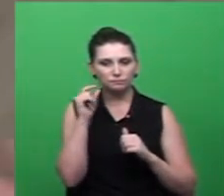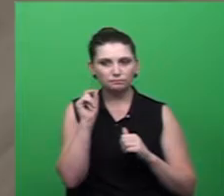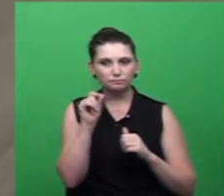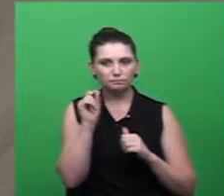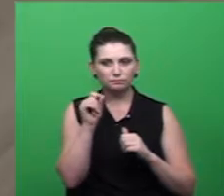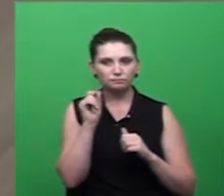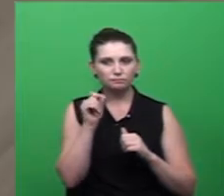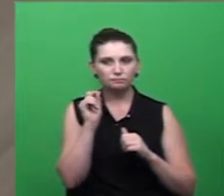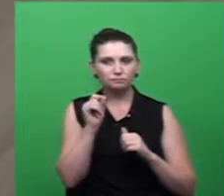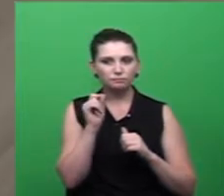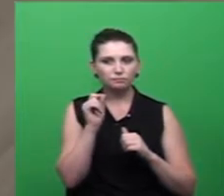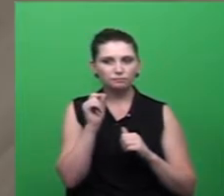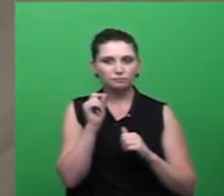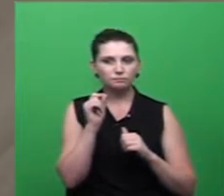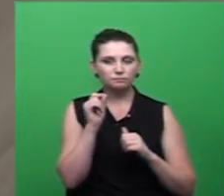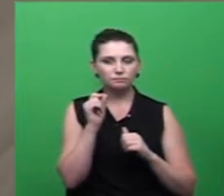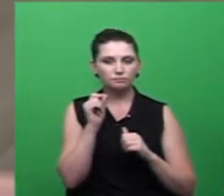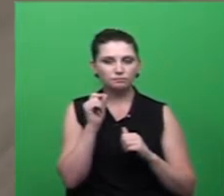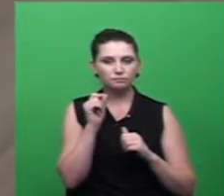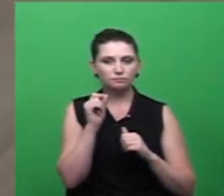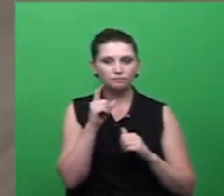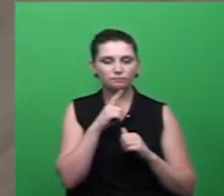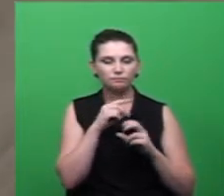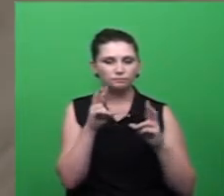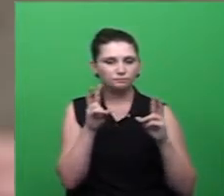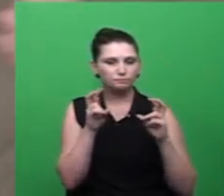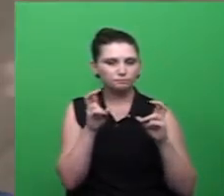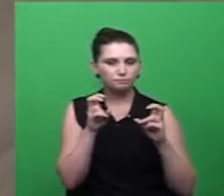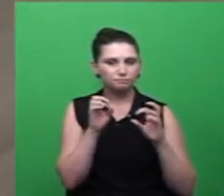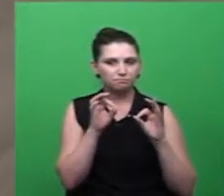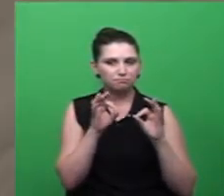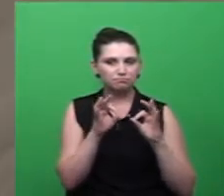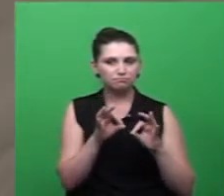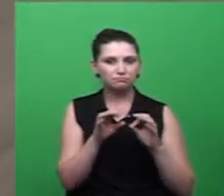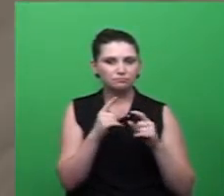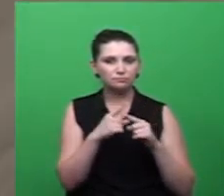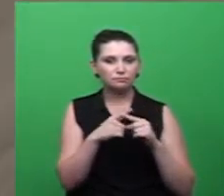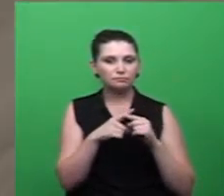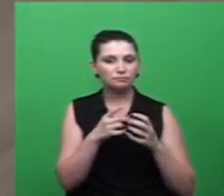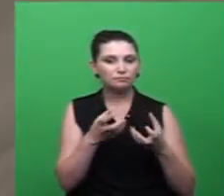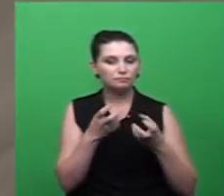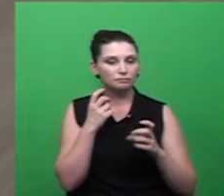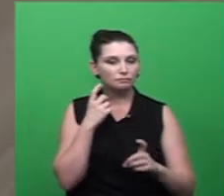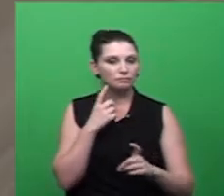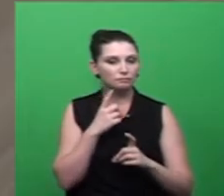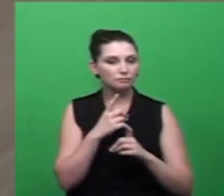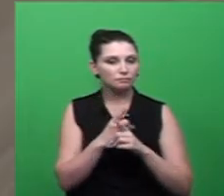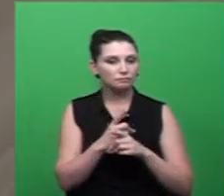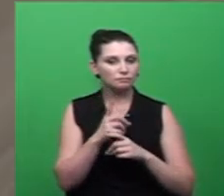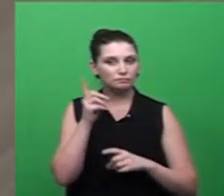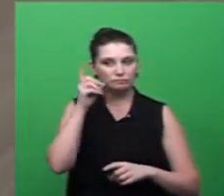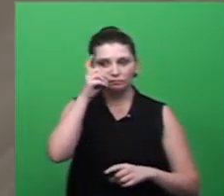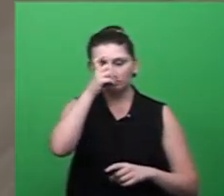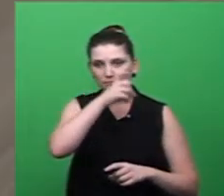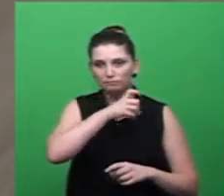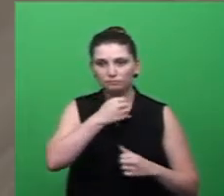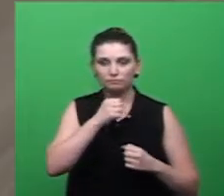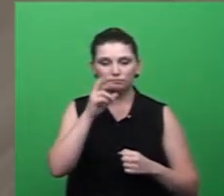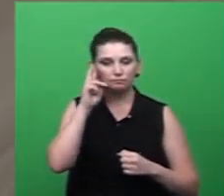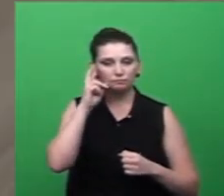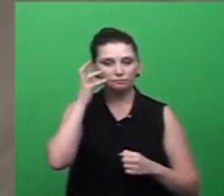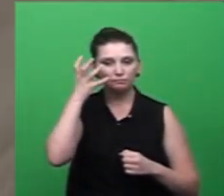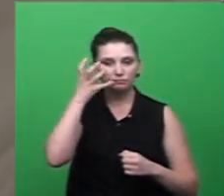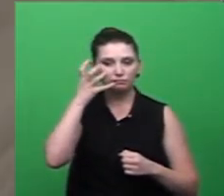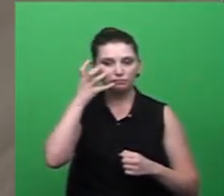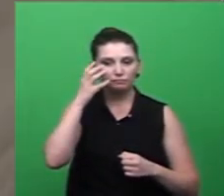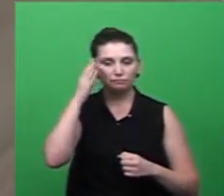tempo, e esse ano, então, o tema, ele veio bem ao encontro da necessidade que o nosso país está